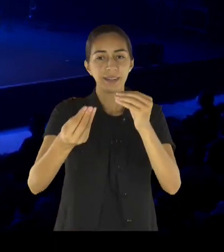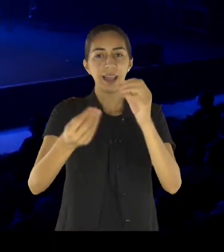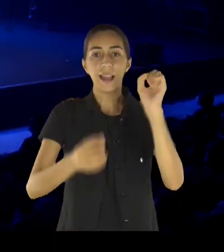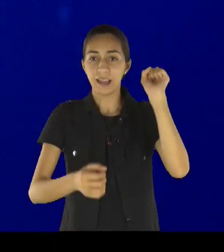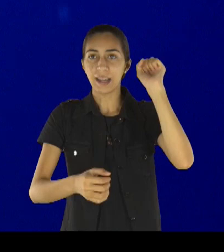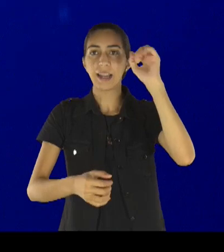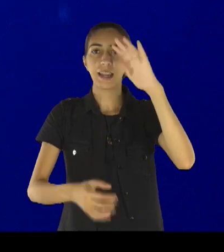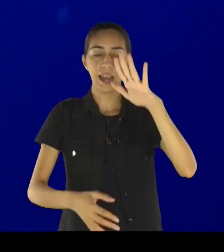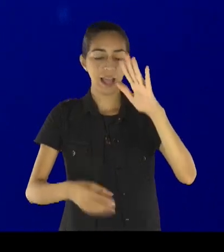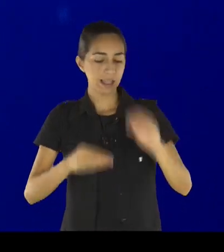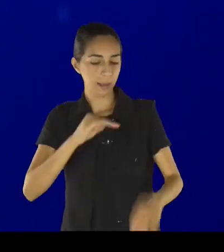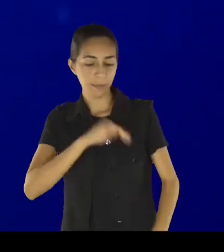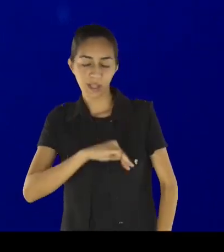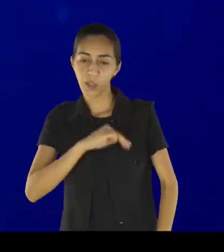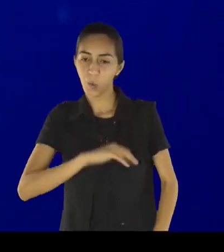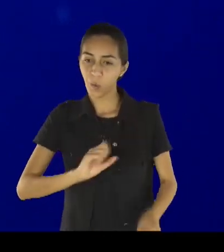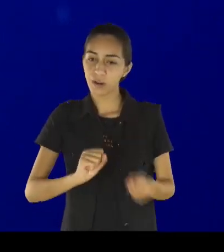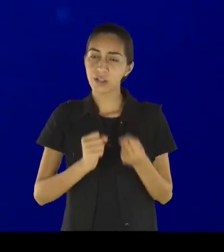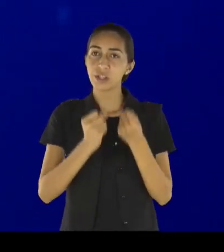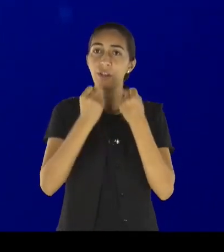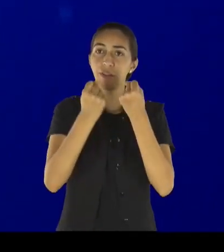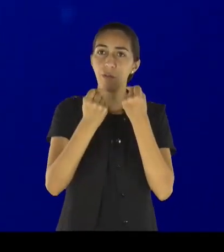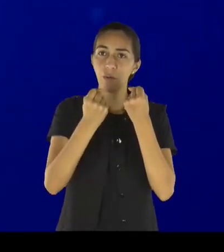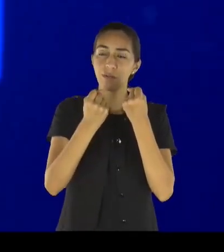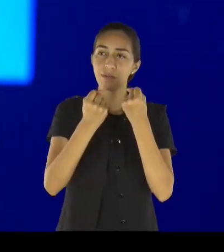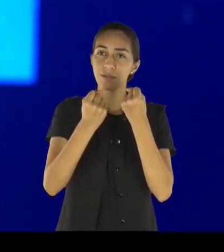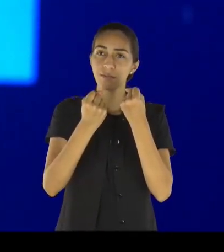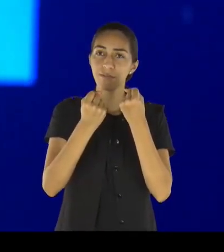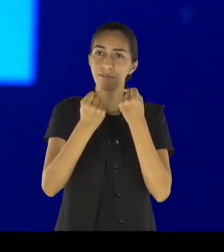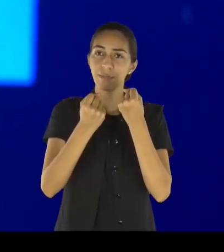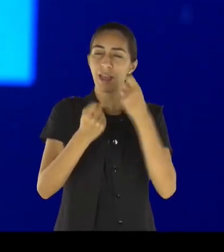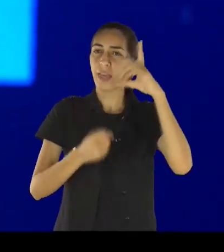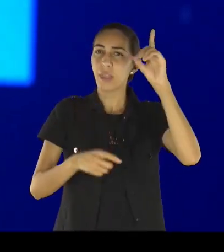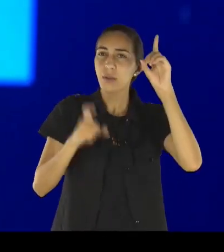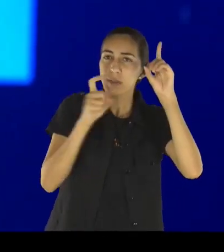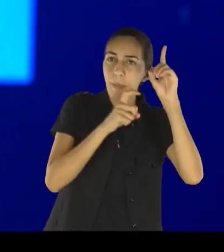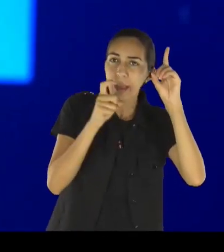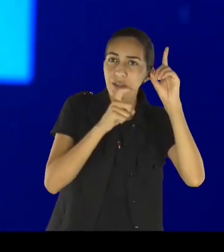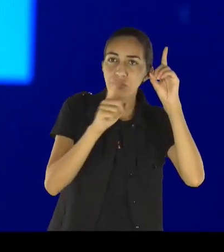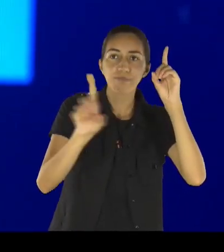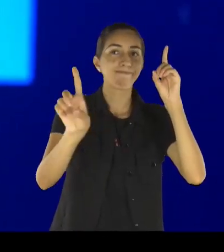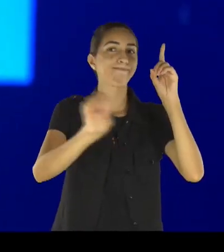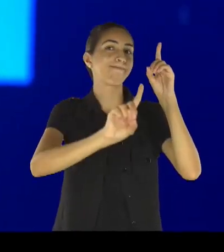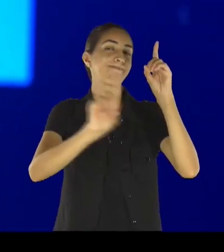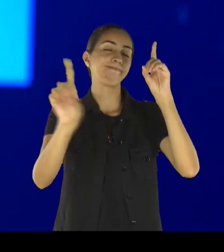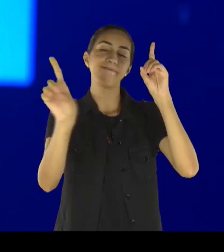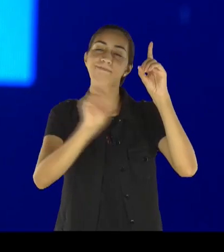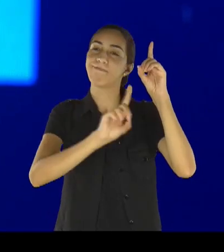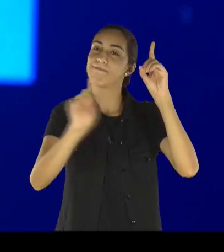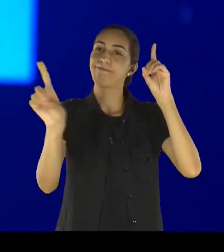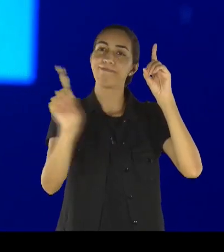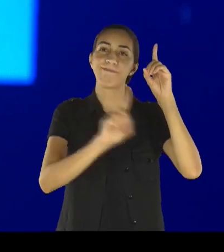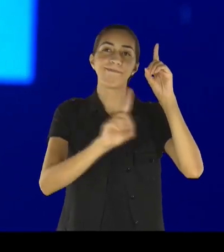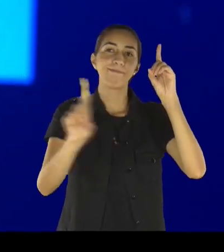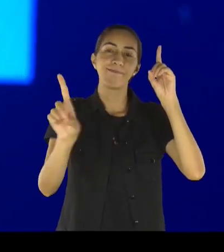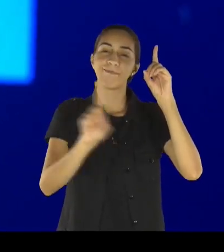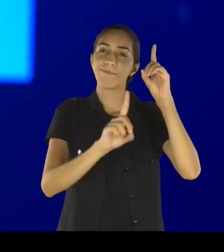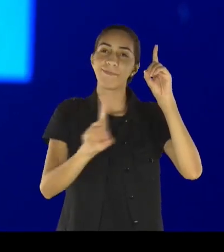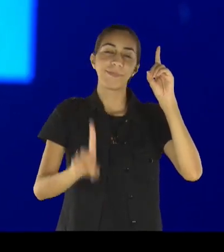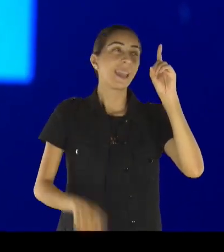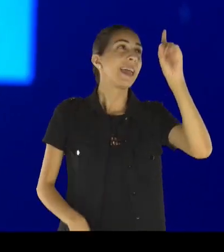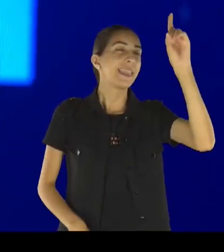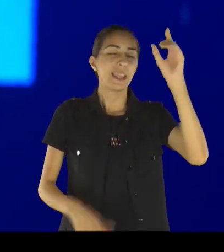o nosso Deus nunca falhou, Ele nunca vai falhar, Ele nunca vai, nos desamparar, a palavra,